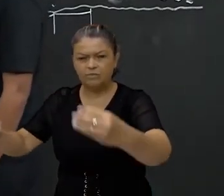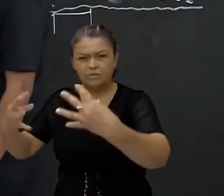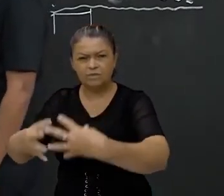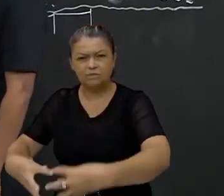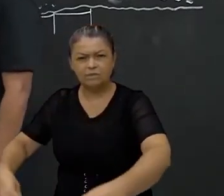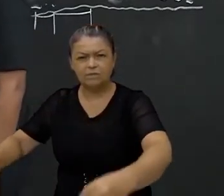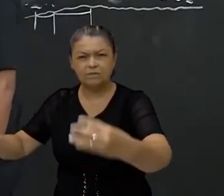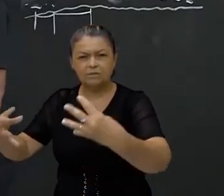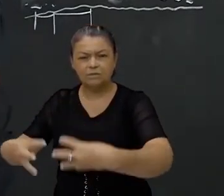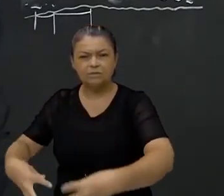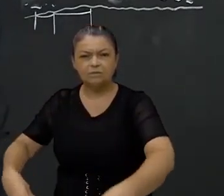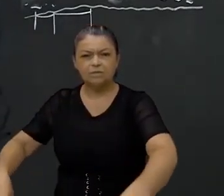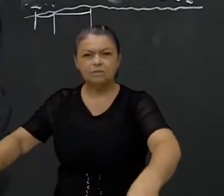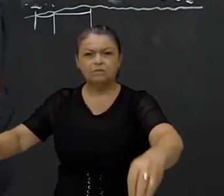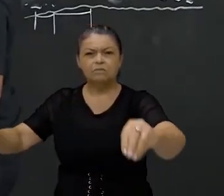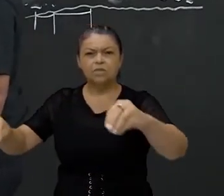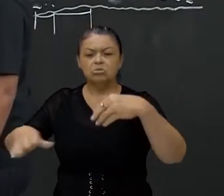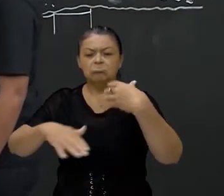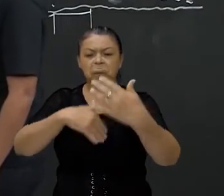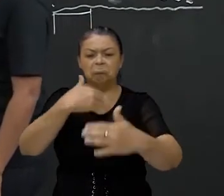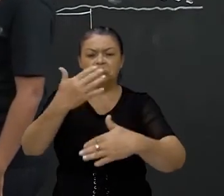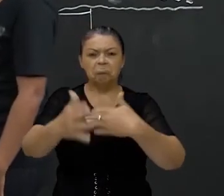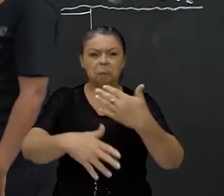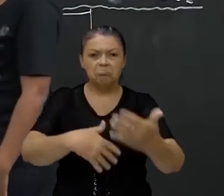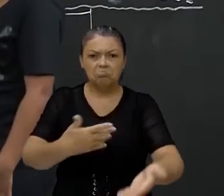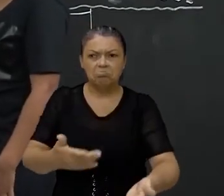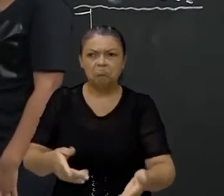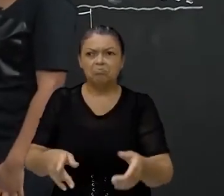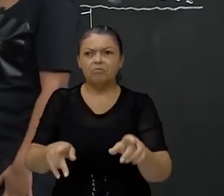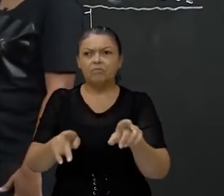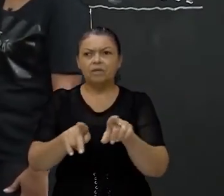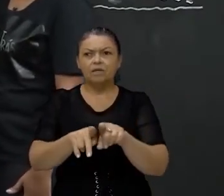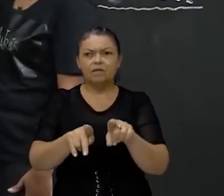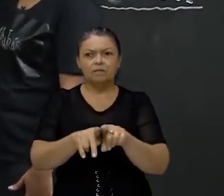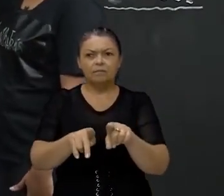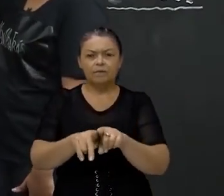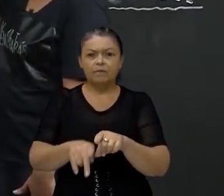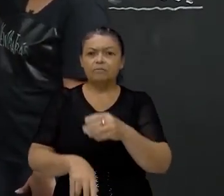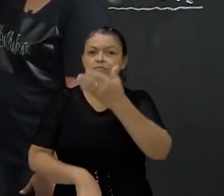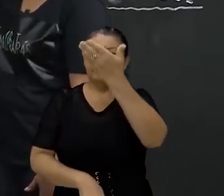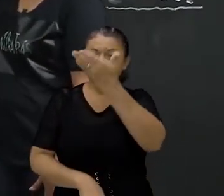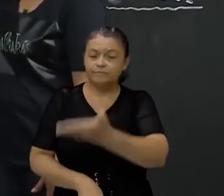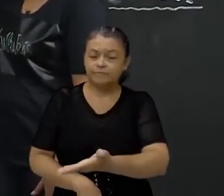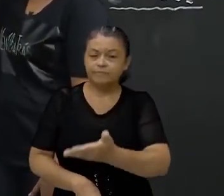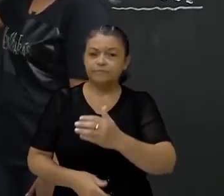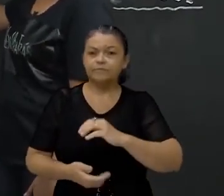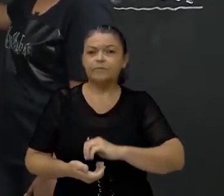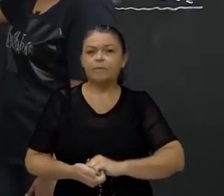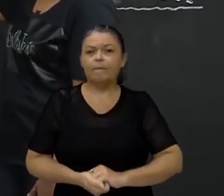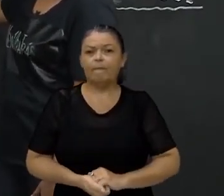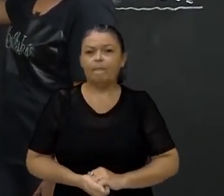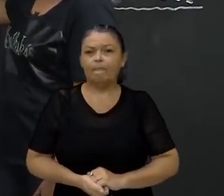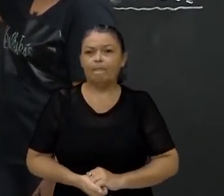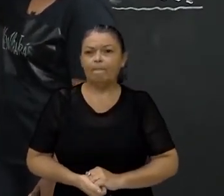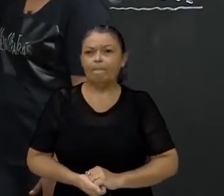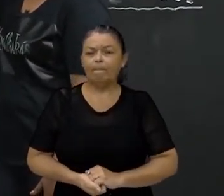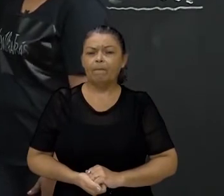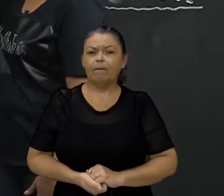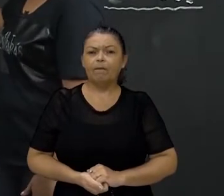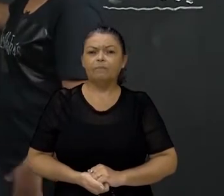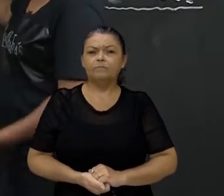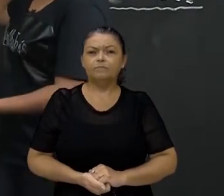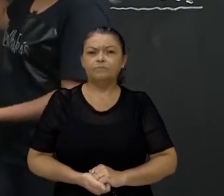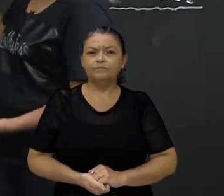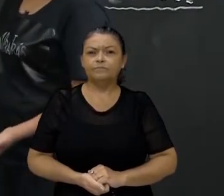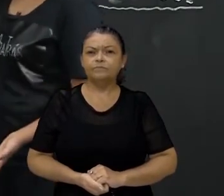erodindo, foi erodindo, eu tenho, então, um meio de transporte, e eu tive ali o sedimento sendo formado. Sedimento, sedimento,